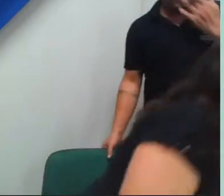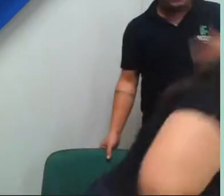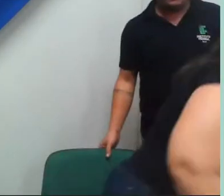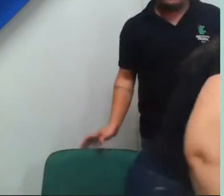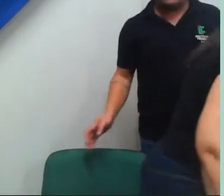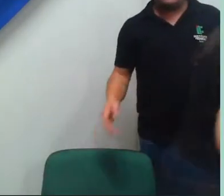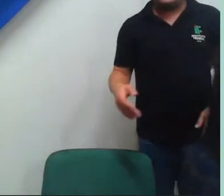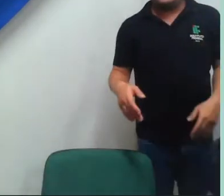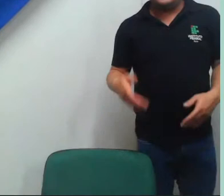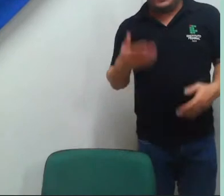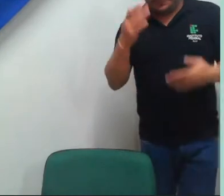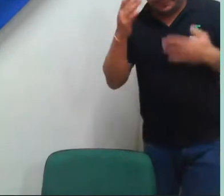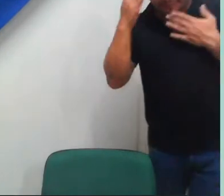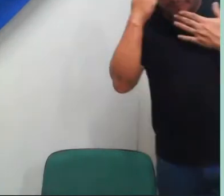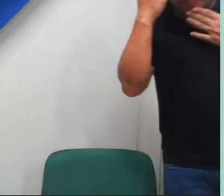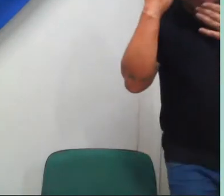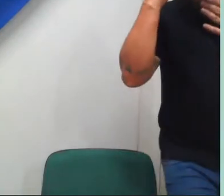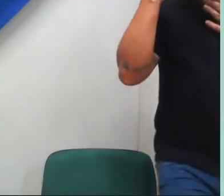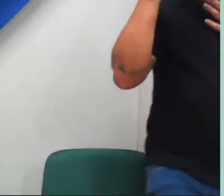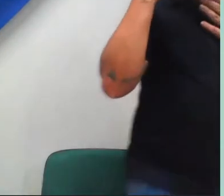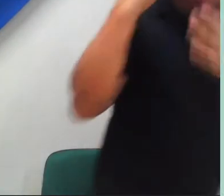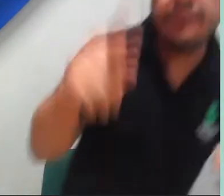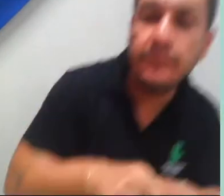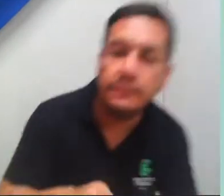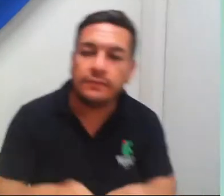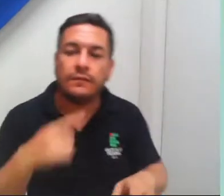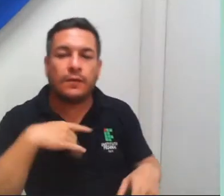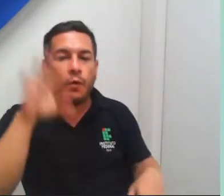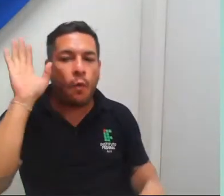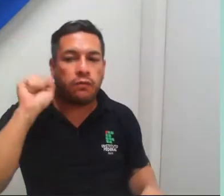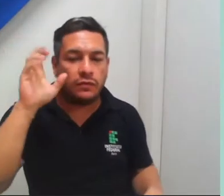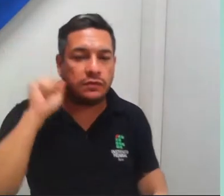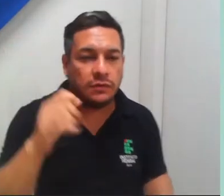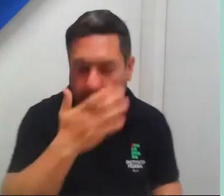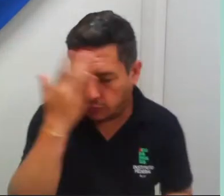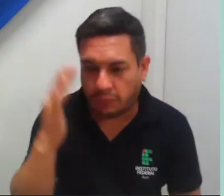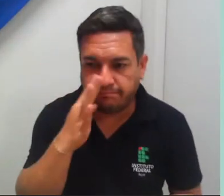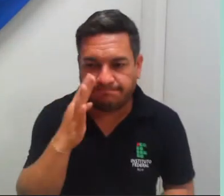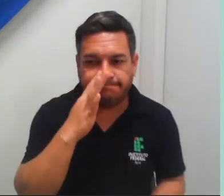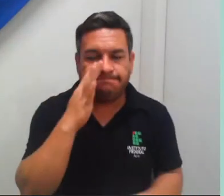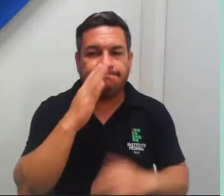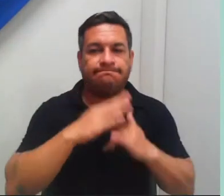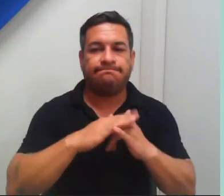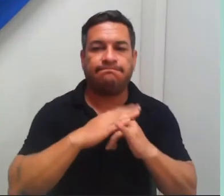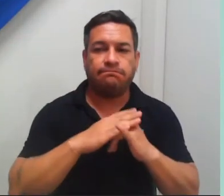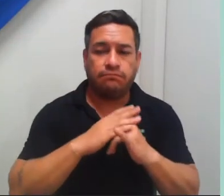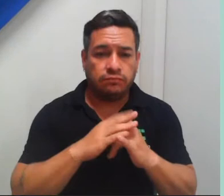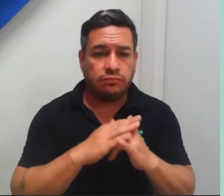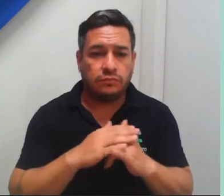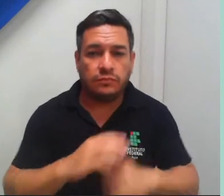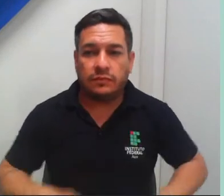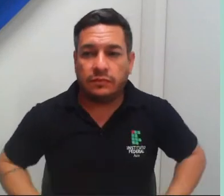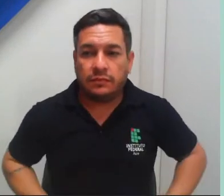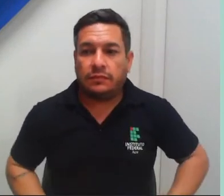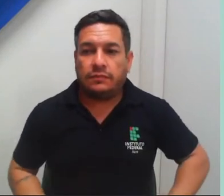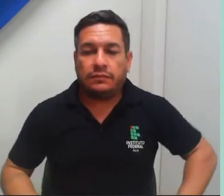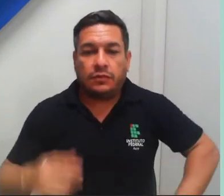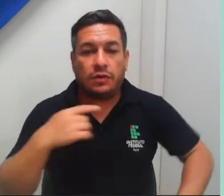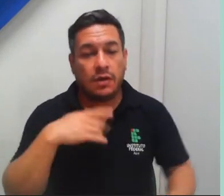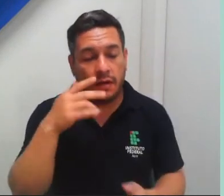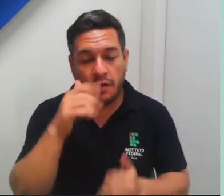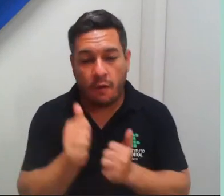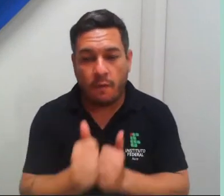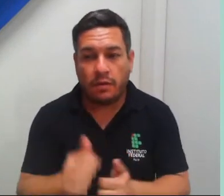né, aos nossos ouvintes, telespectadores no YouTube, e que acompanhem até o final. Só mais uma informação,